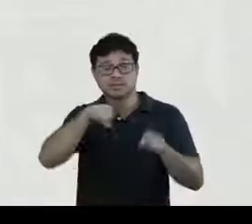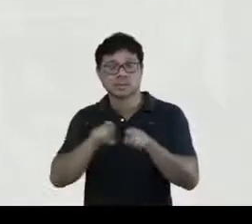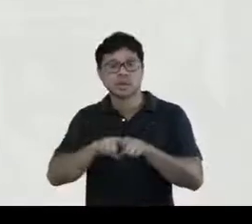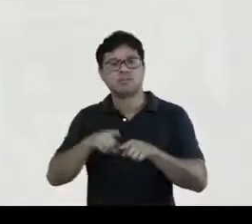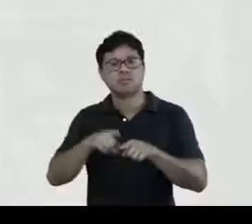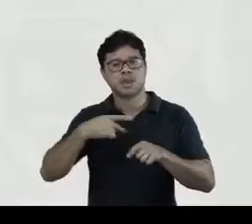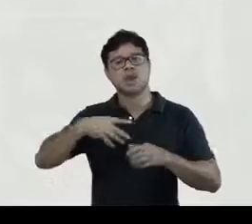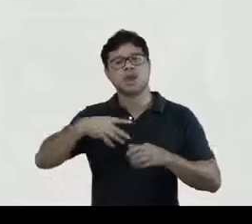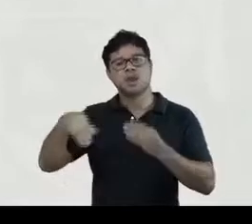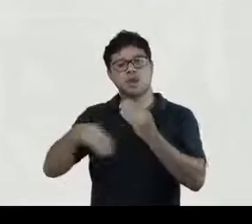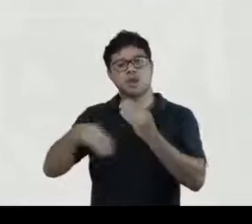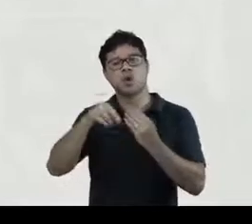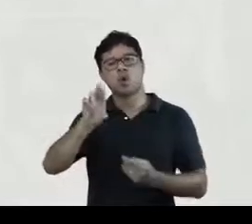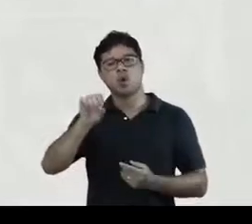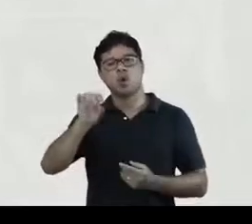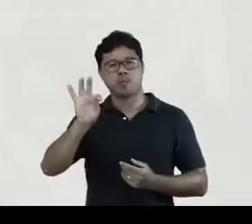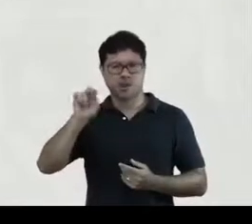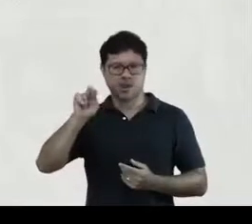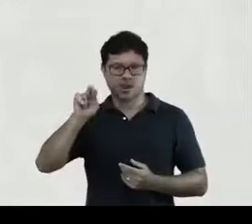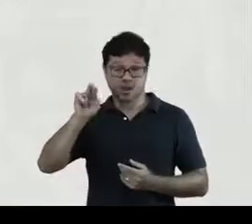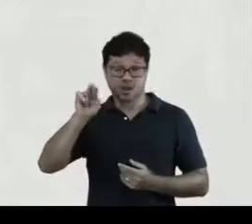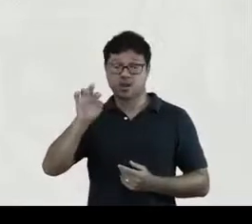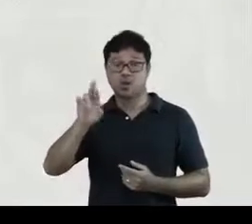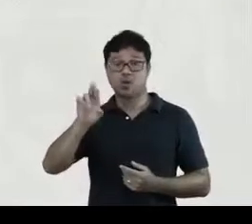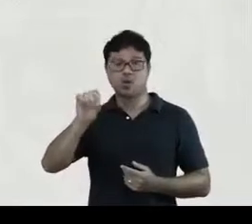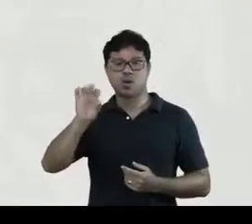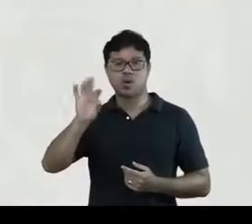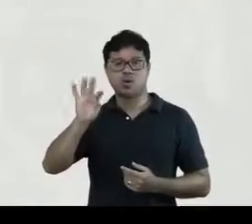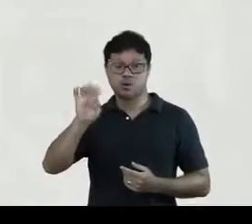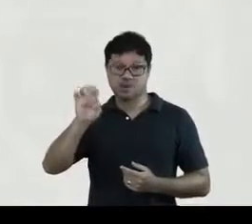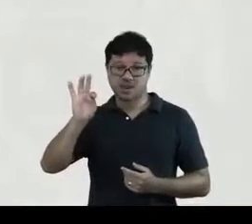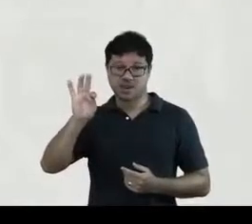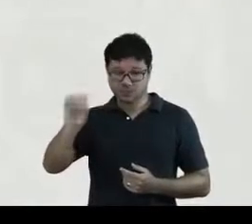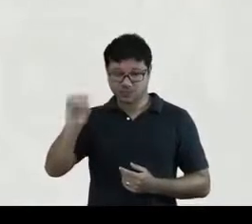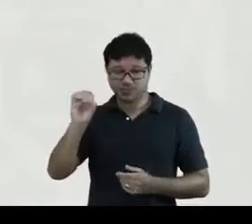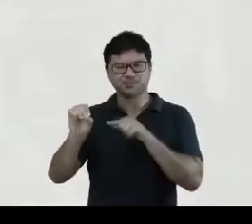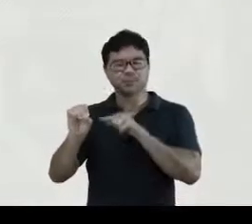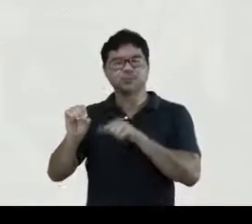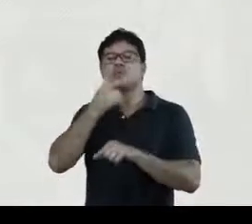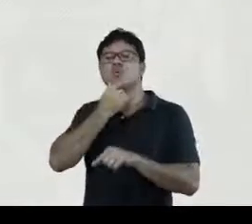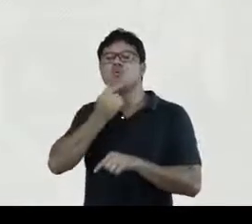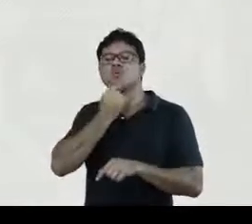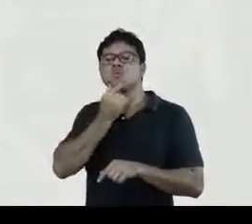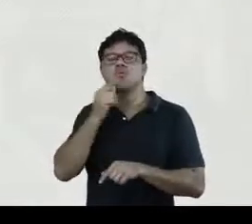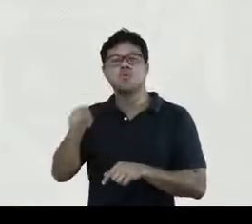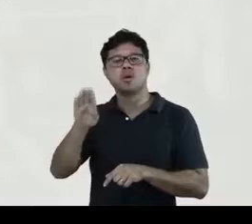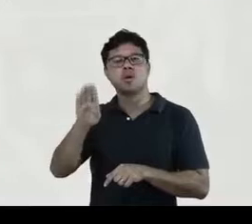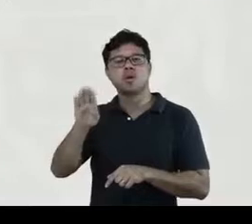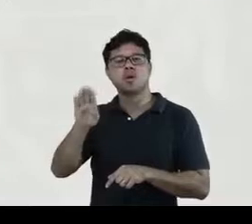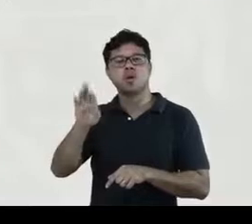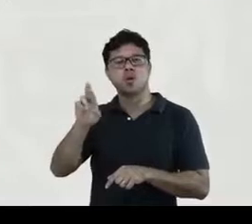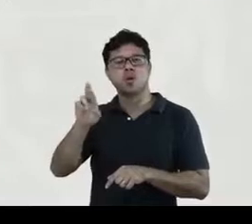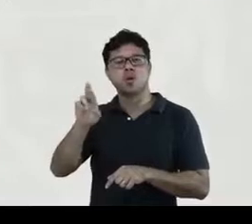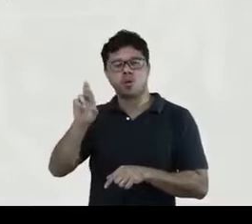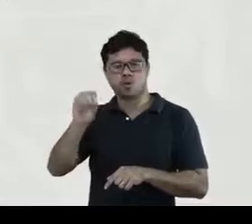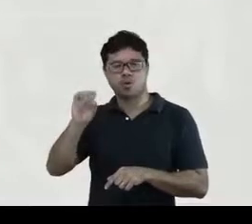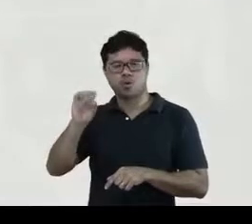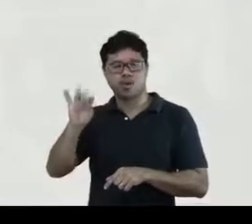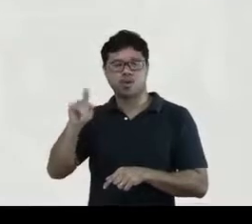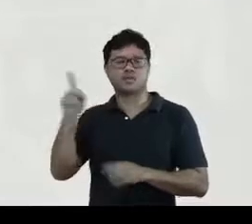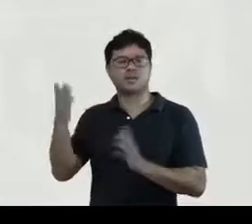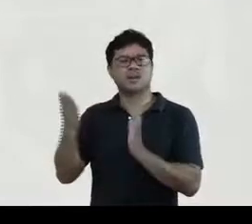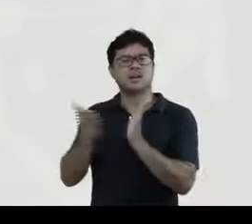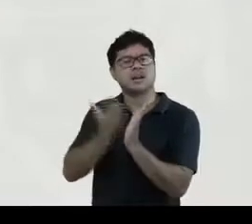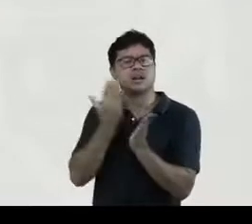ainda trazer Robert D'Arton, no Beijo de Lamourier, na obra Beijo de Lamourier, Mídia, Cultura e